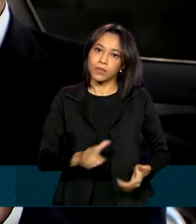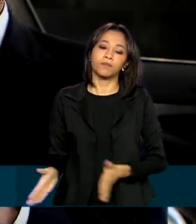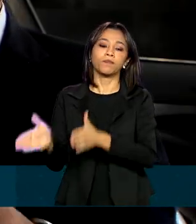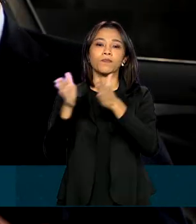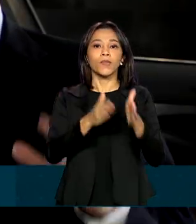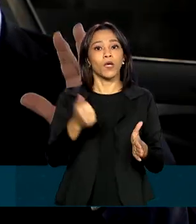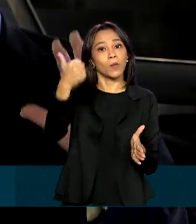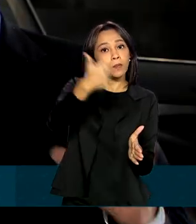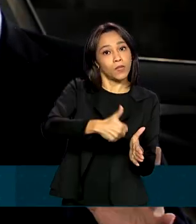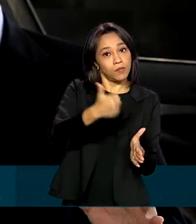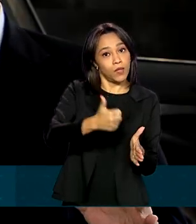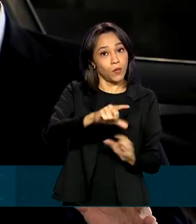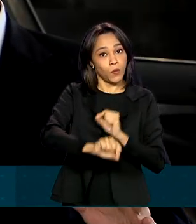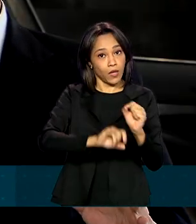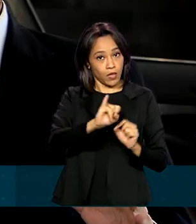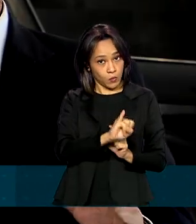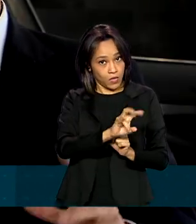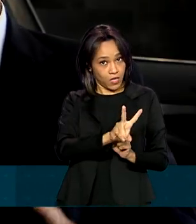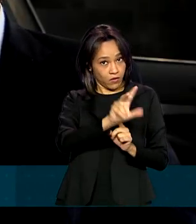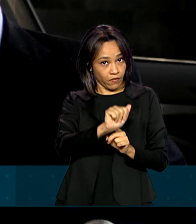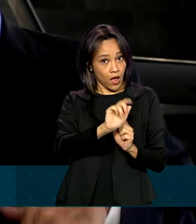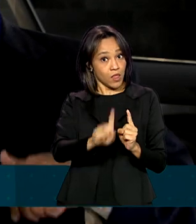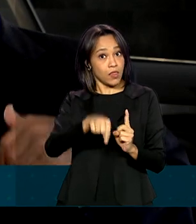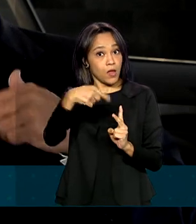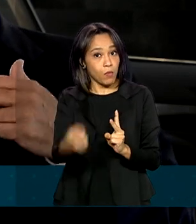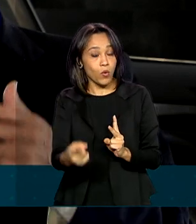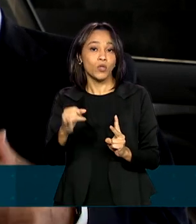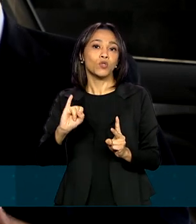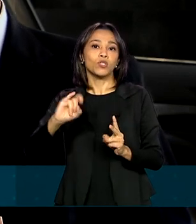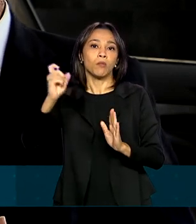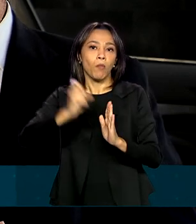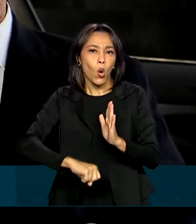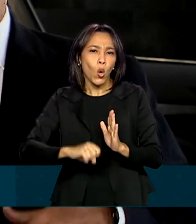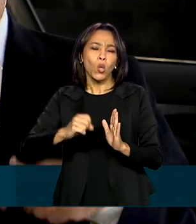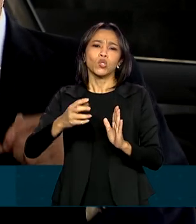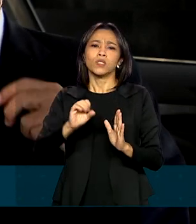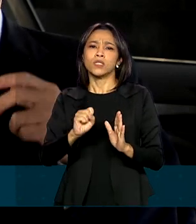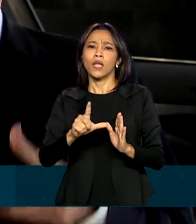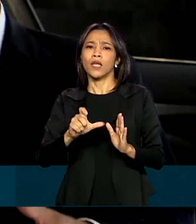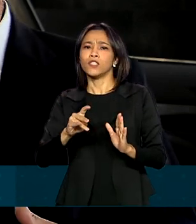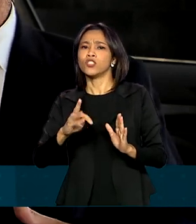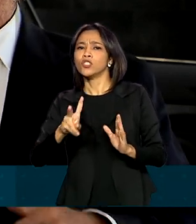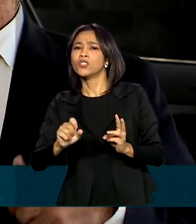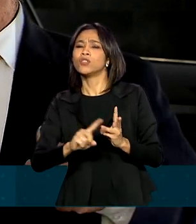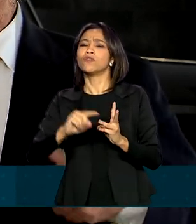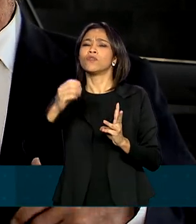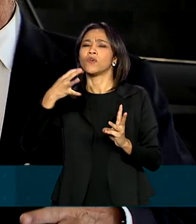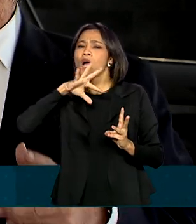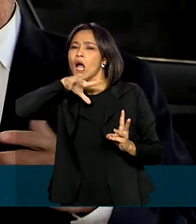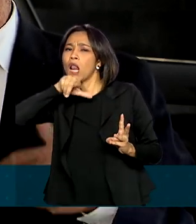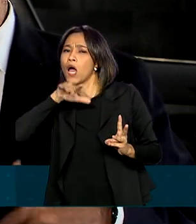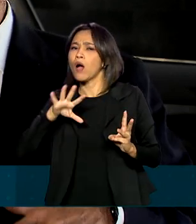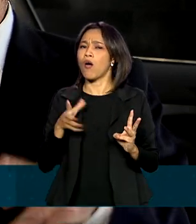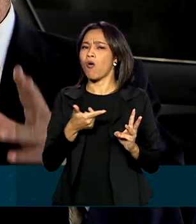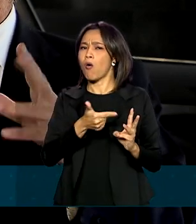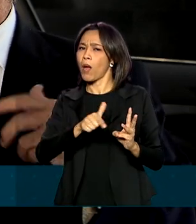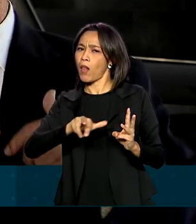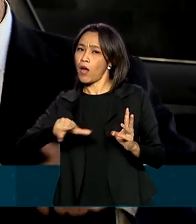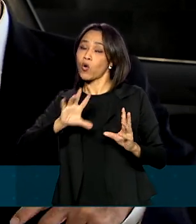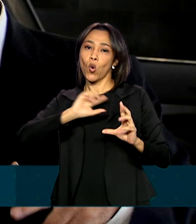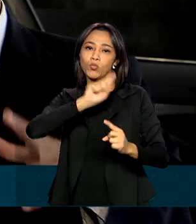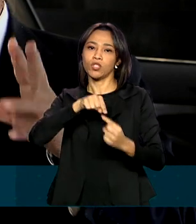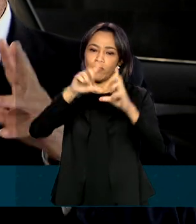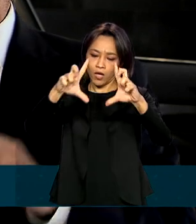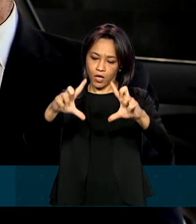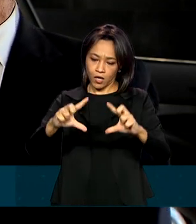o primeiro passo, é o passo do IVA. Depois vem os impostos seletivos, vem o imposto de renda, tudo vem desoneração de